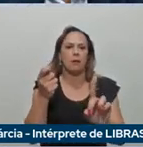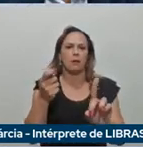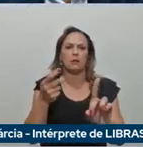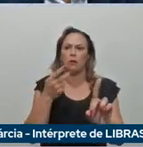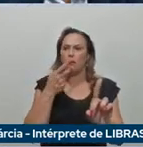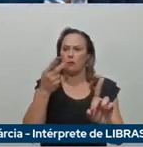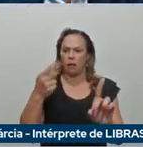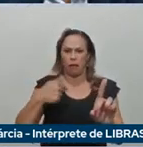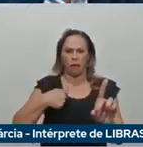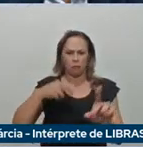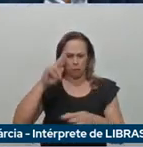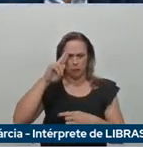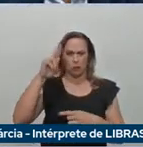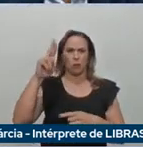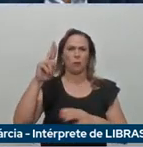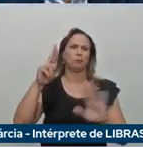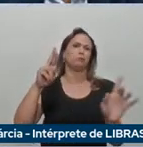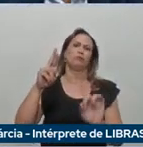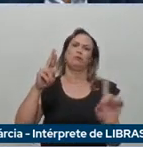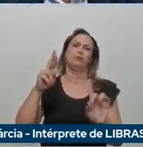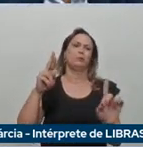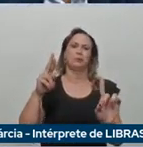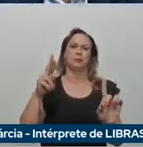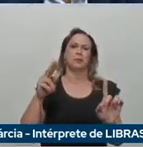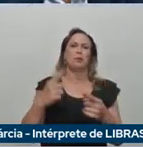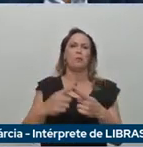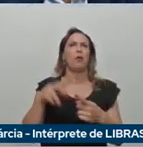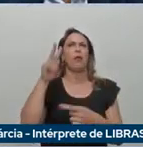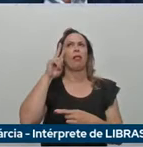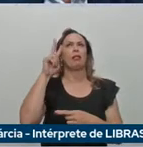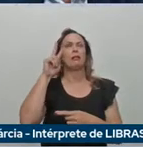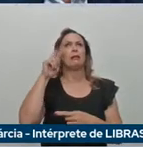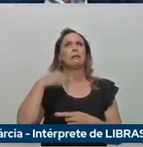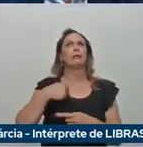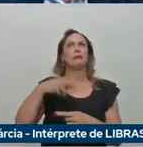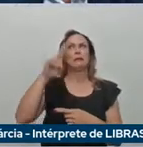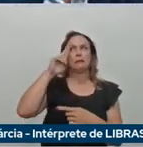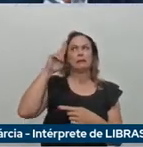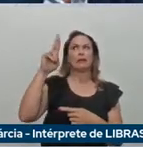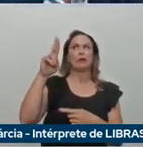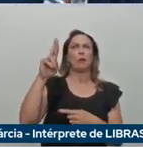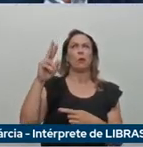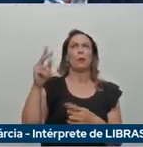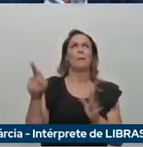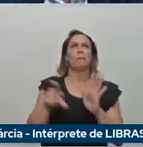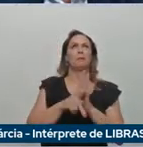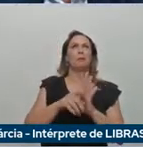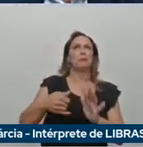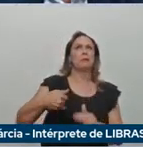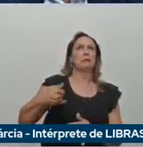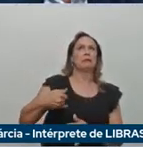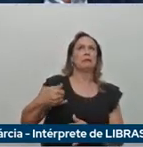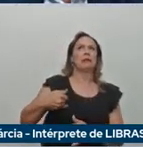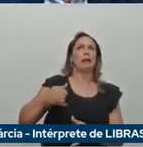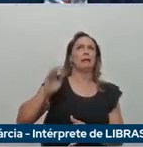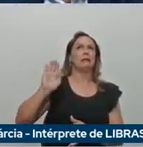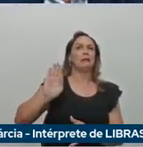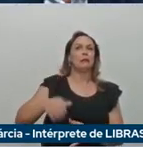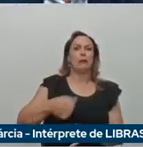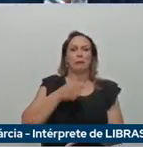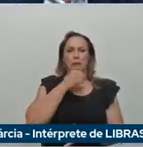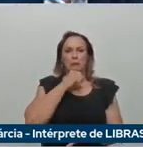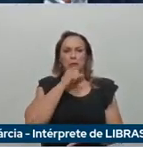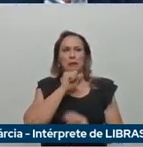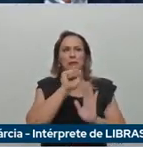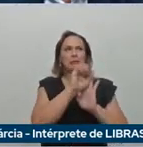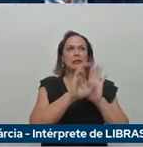falou muito bem o professor Sérgio, nos faz lembrar que pertencemos ao final do século XX, e de verdade